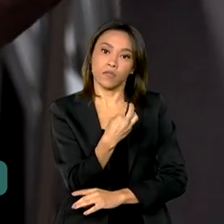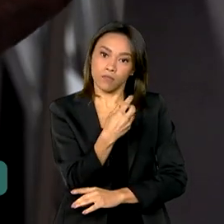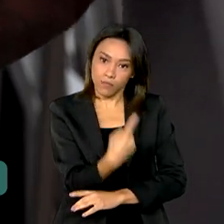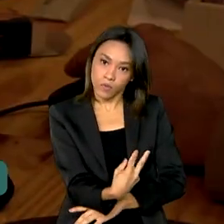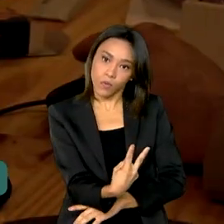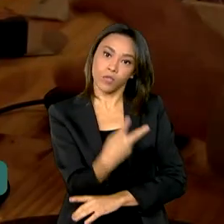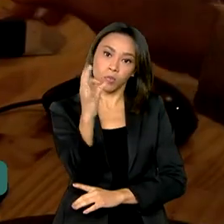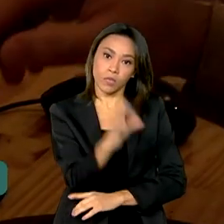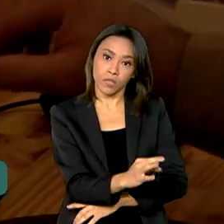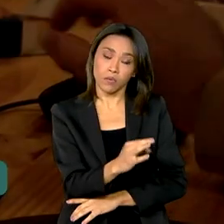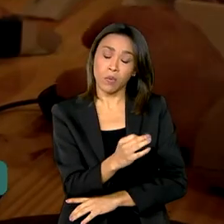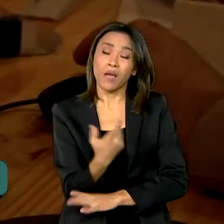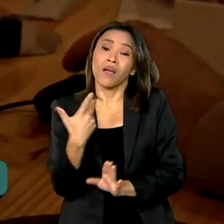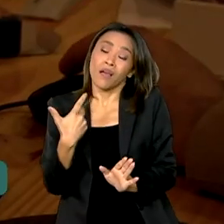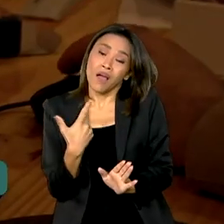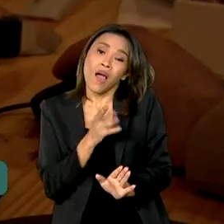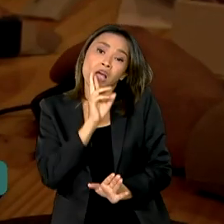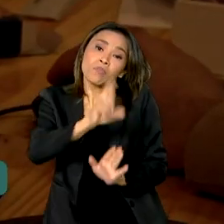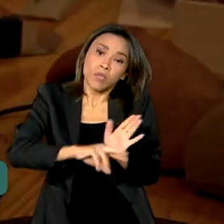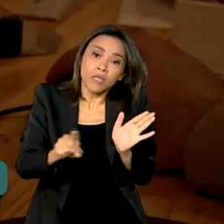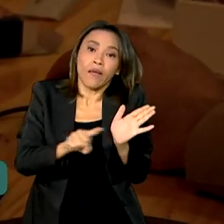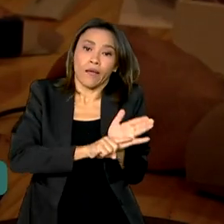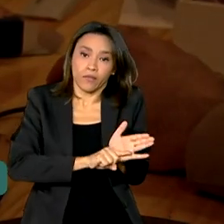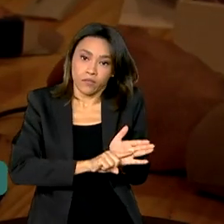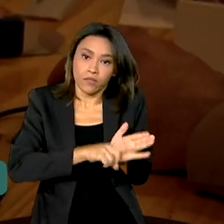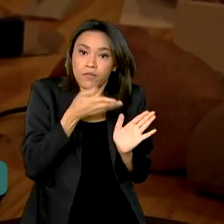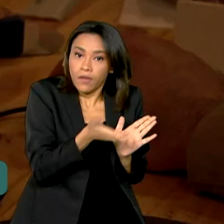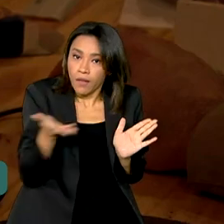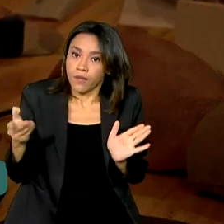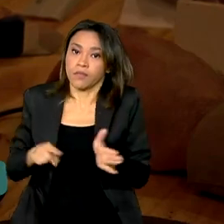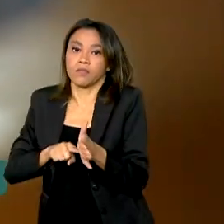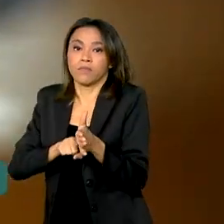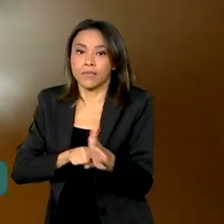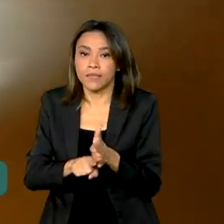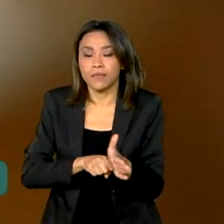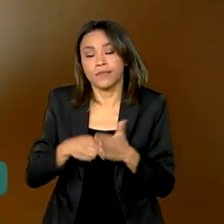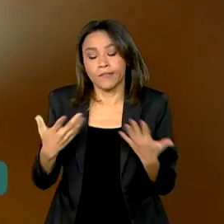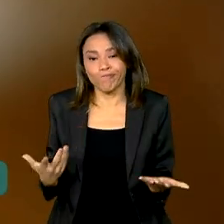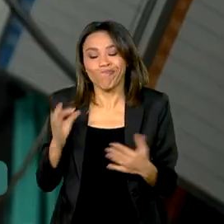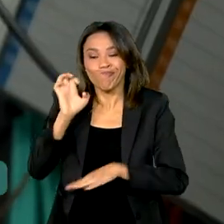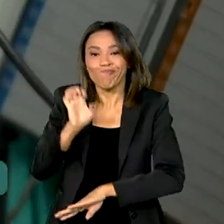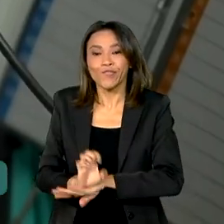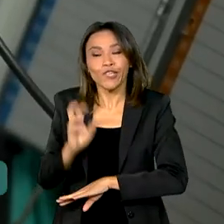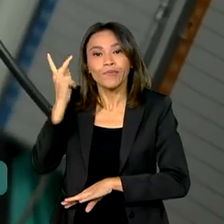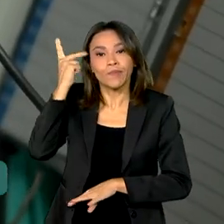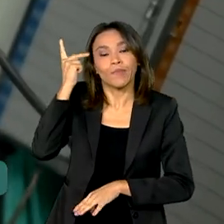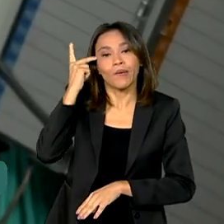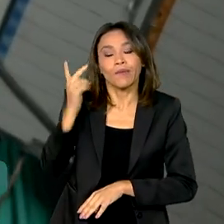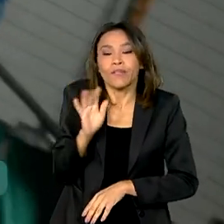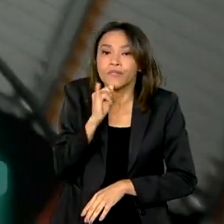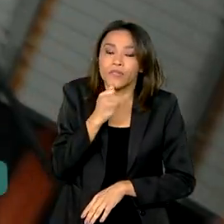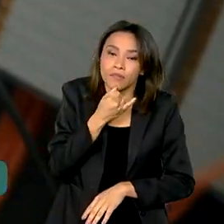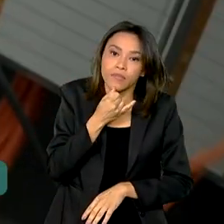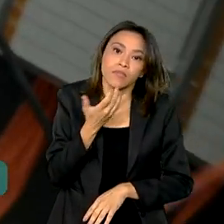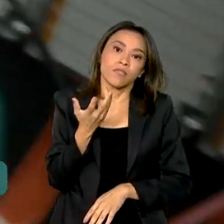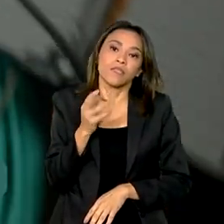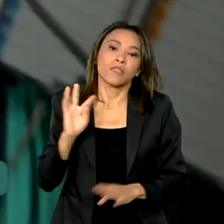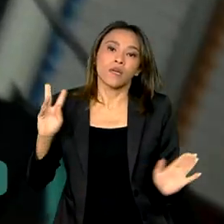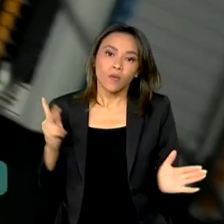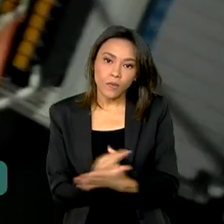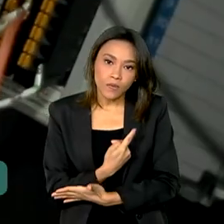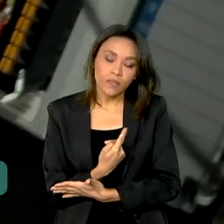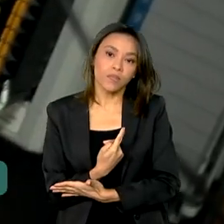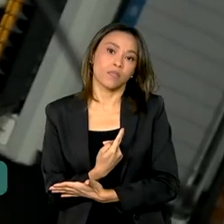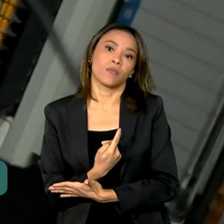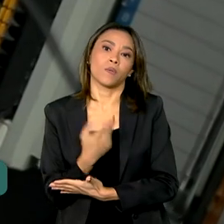negativo deste resultado, desta edição da pesquisa indústria mensal, foi o estado de São Paulo, principalmente com o desempenho